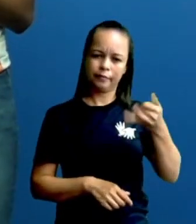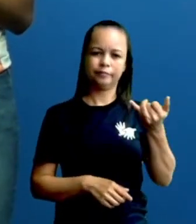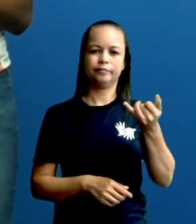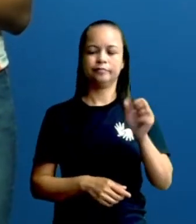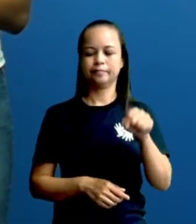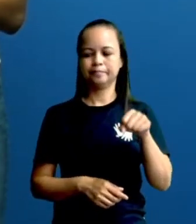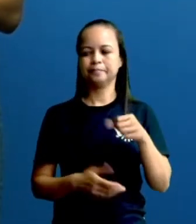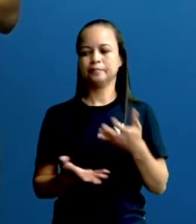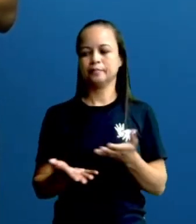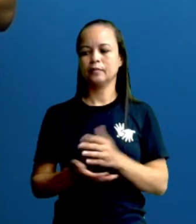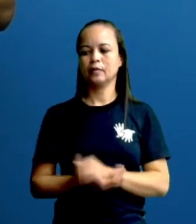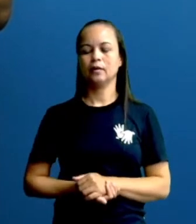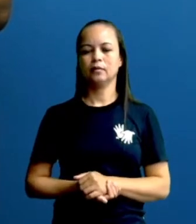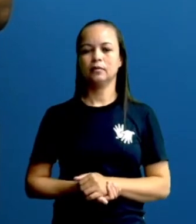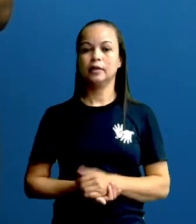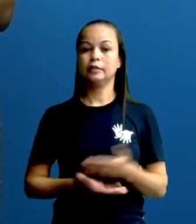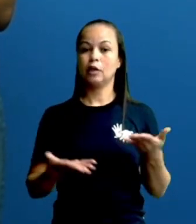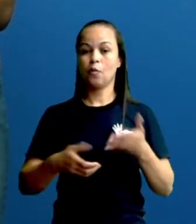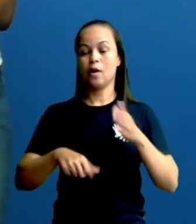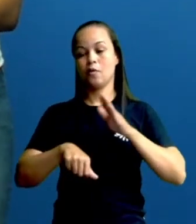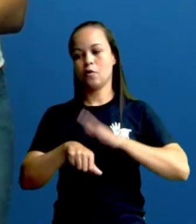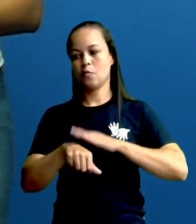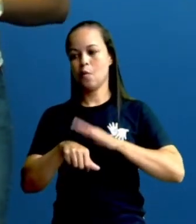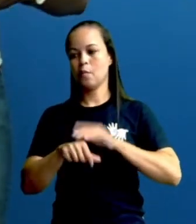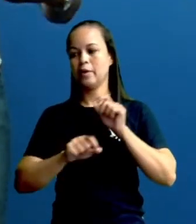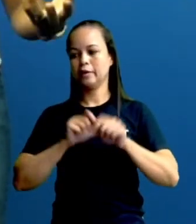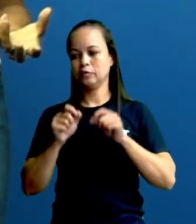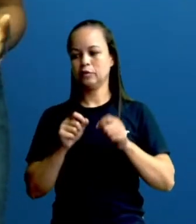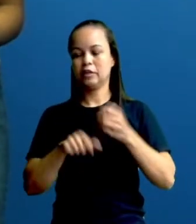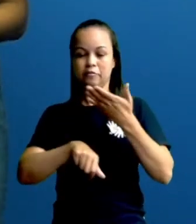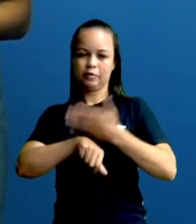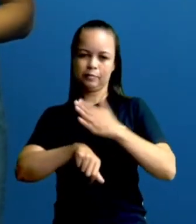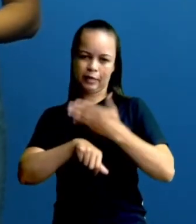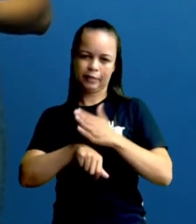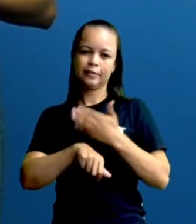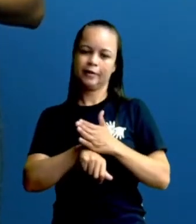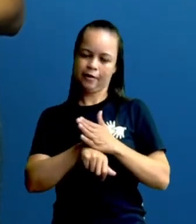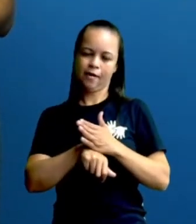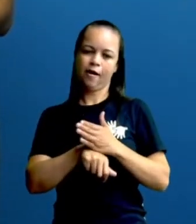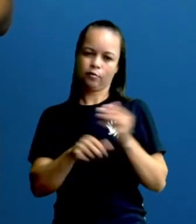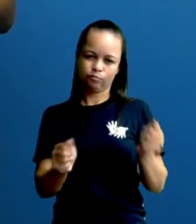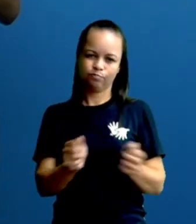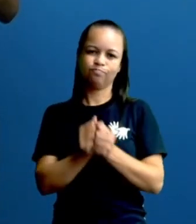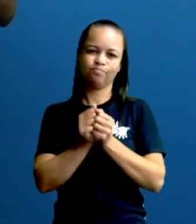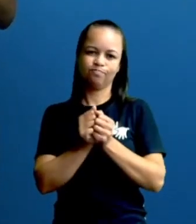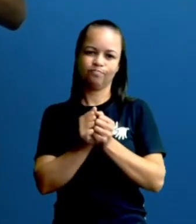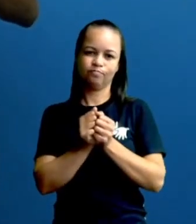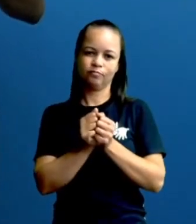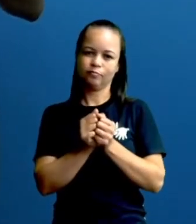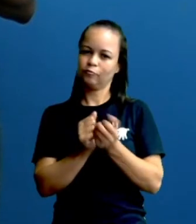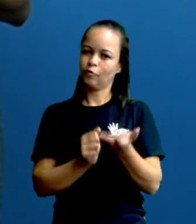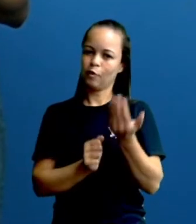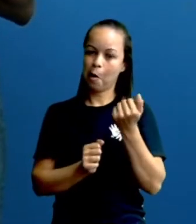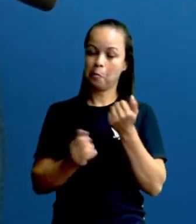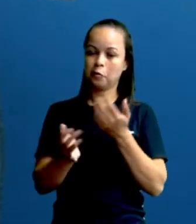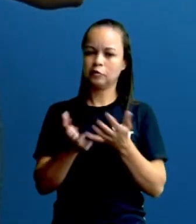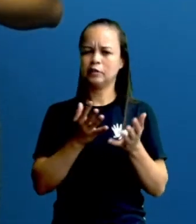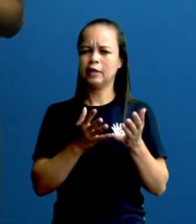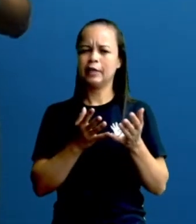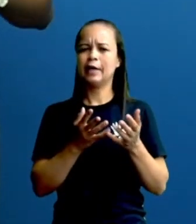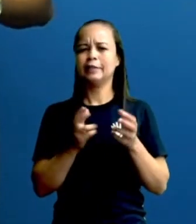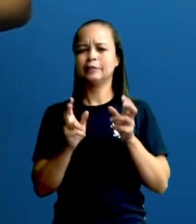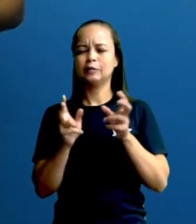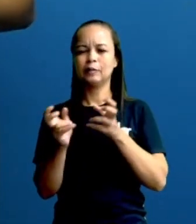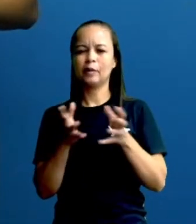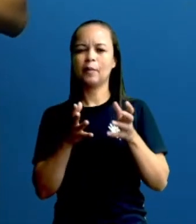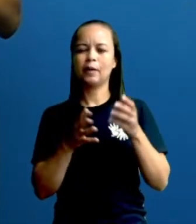Agora, chegou a hora que eu chamo do Let's Practice Together. Vamos praticar juntos. É isso mesmo, a situação, para